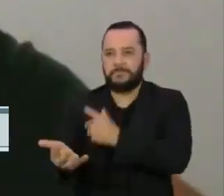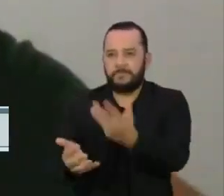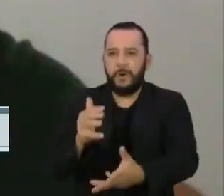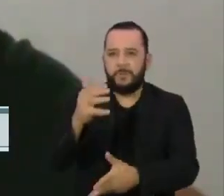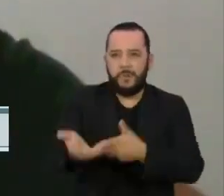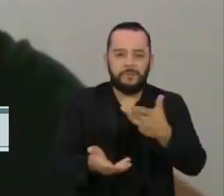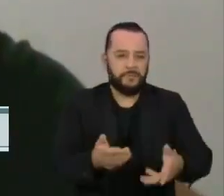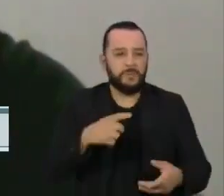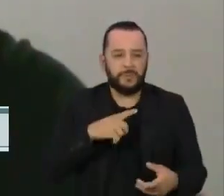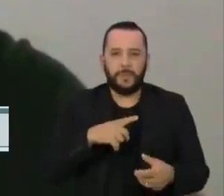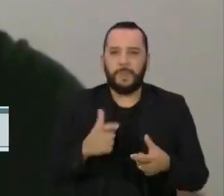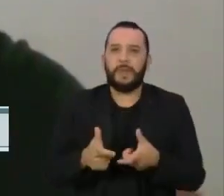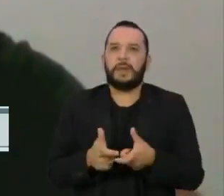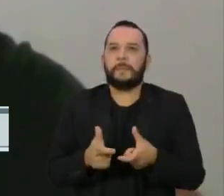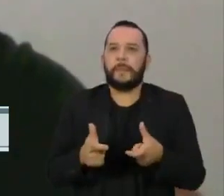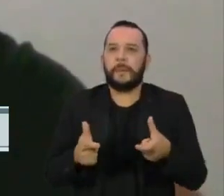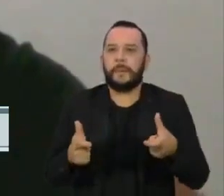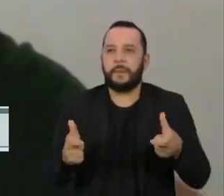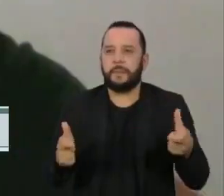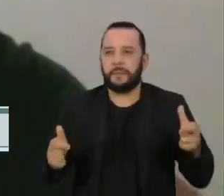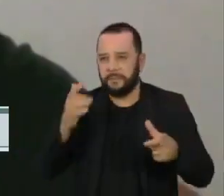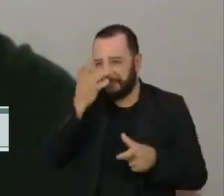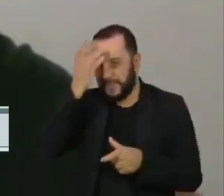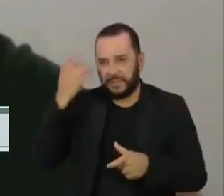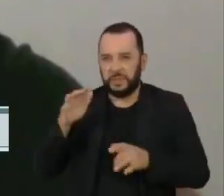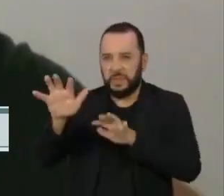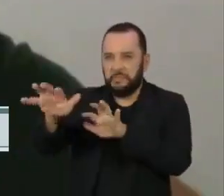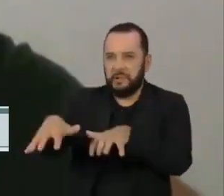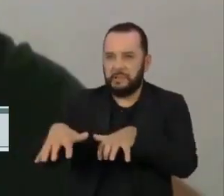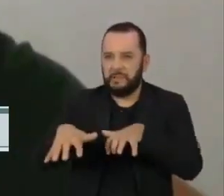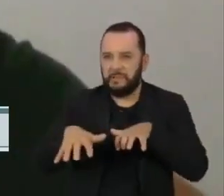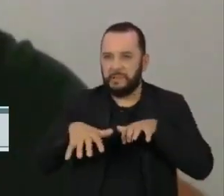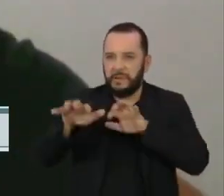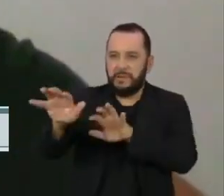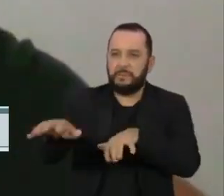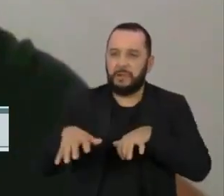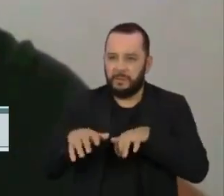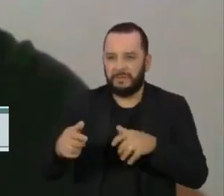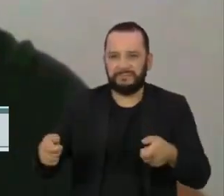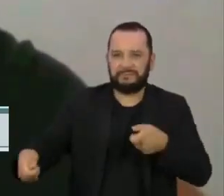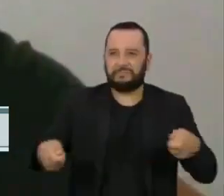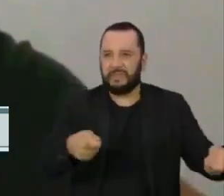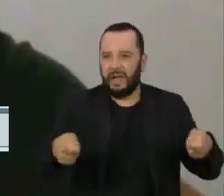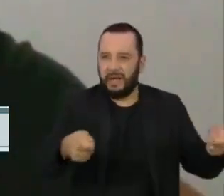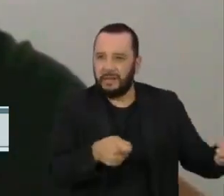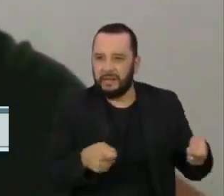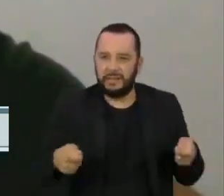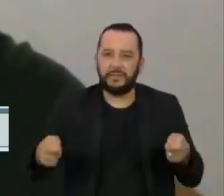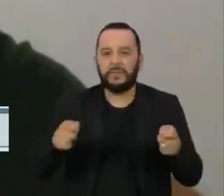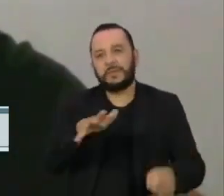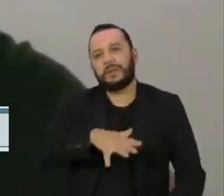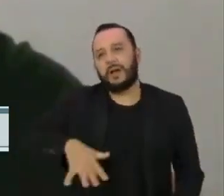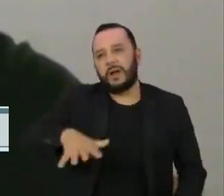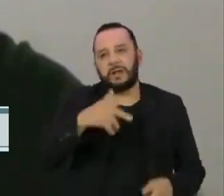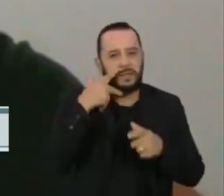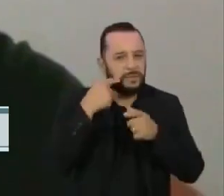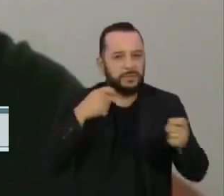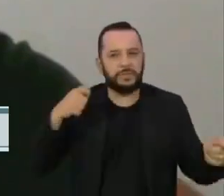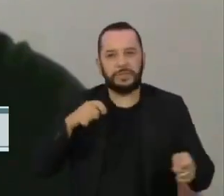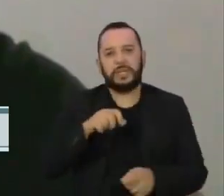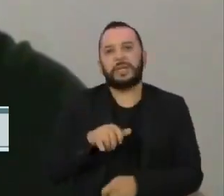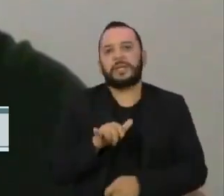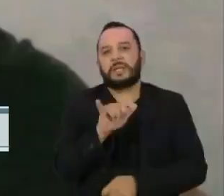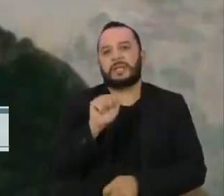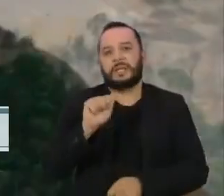aumentando o garimpo ilegal na terra indígena Yanomami. É isso, nós estamos demonstrando à